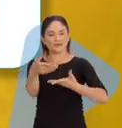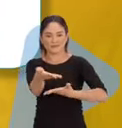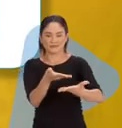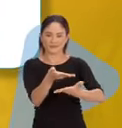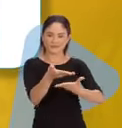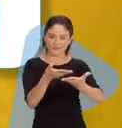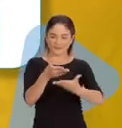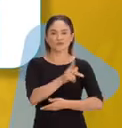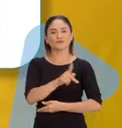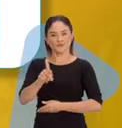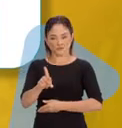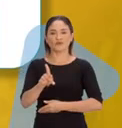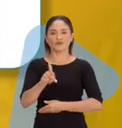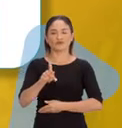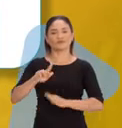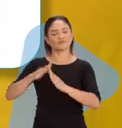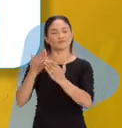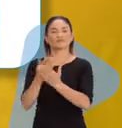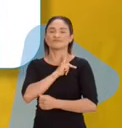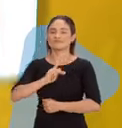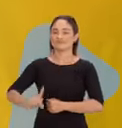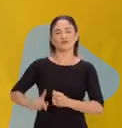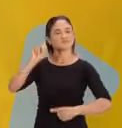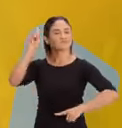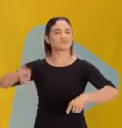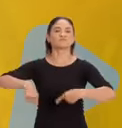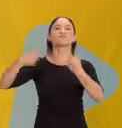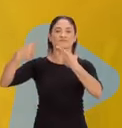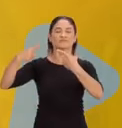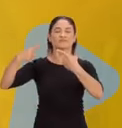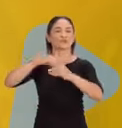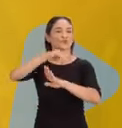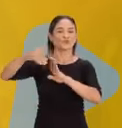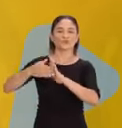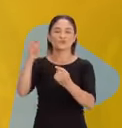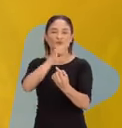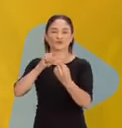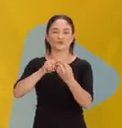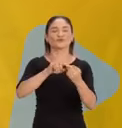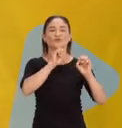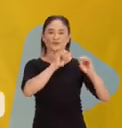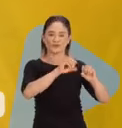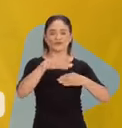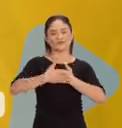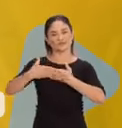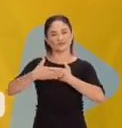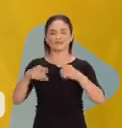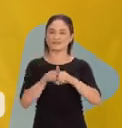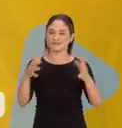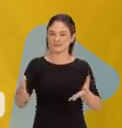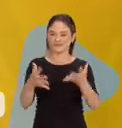envolvimento. Os professores da Rede Municipal superaram os desafios para levar conhecimento, carinho e